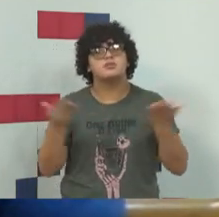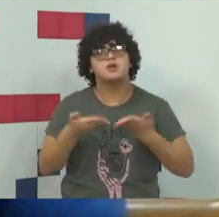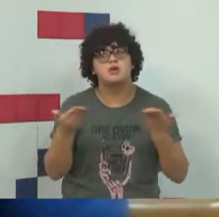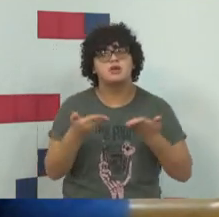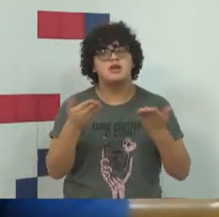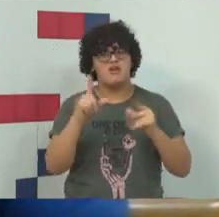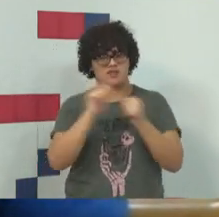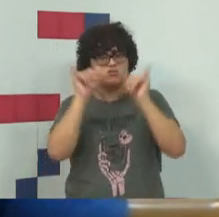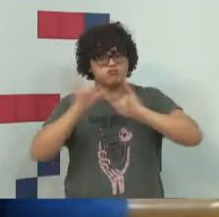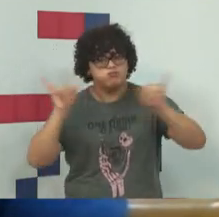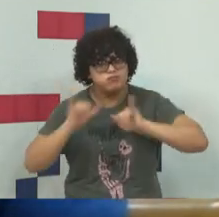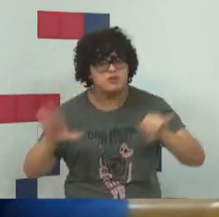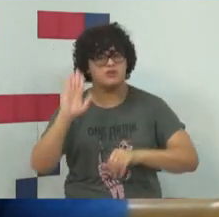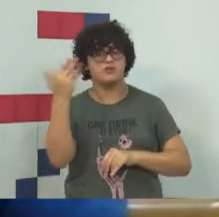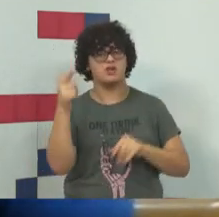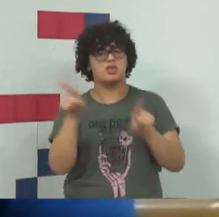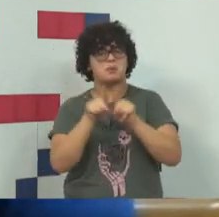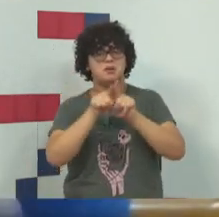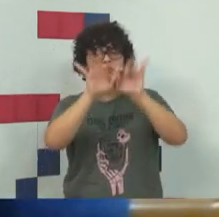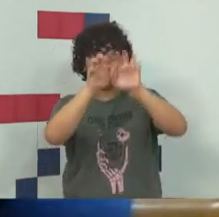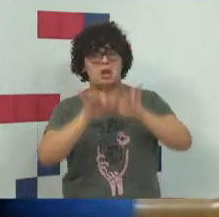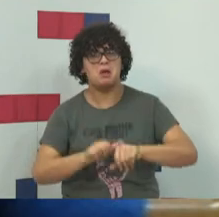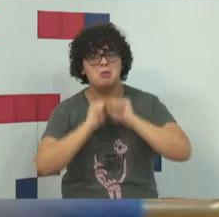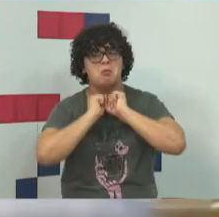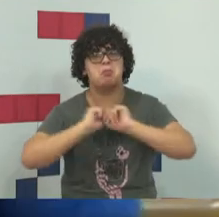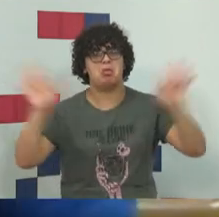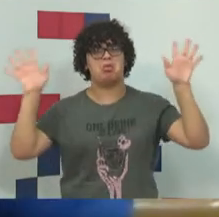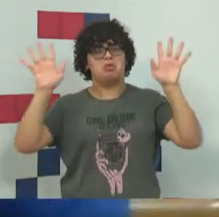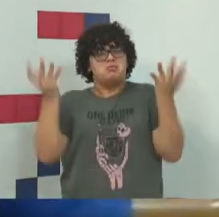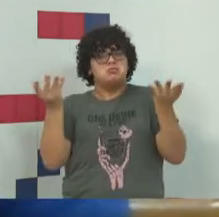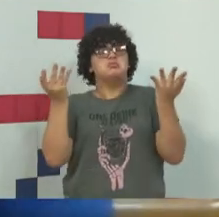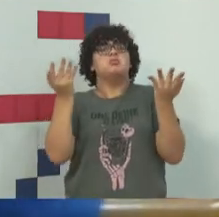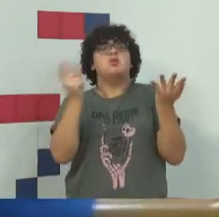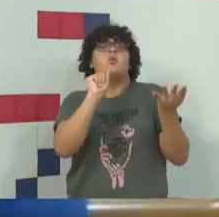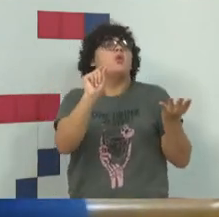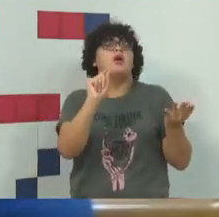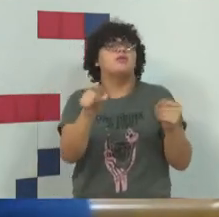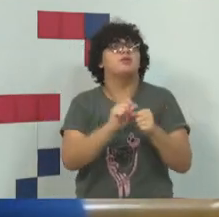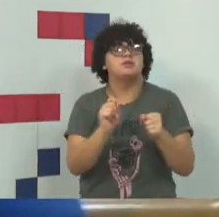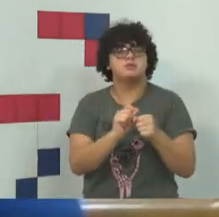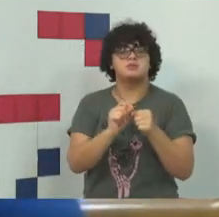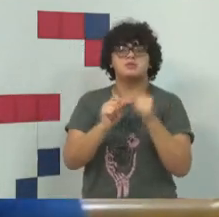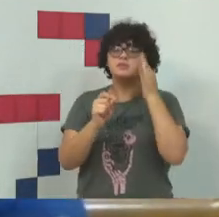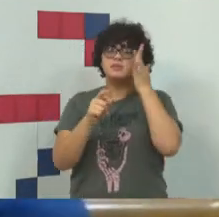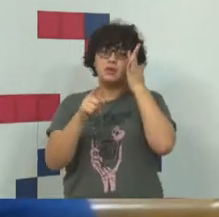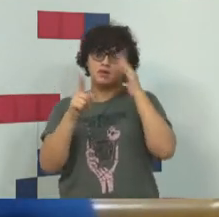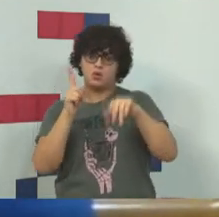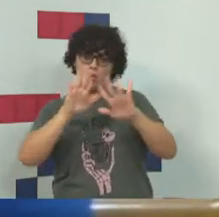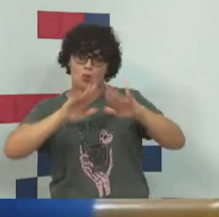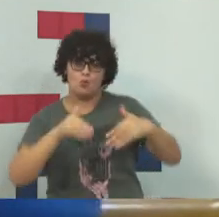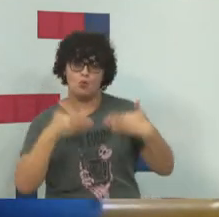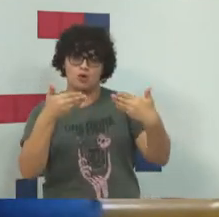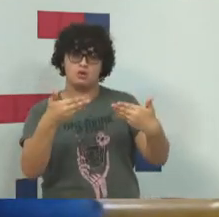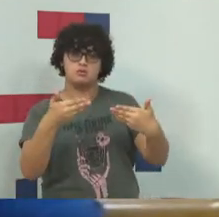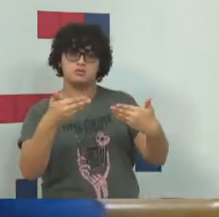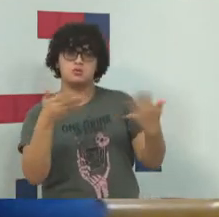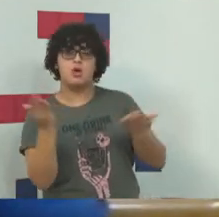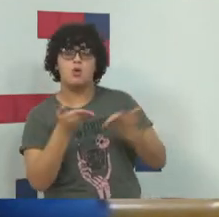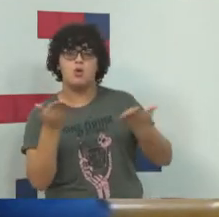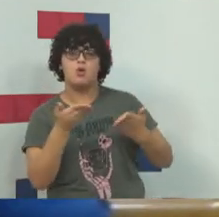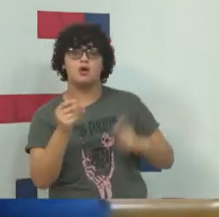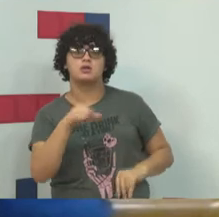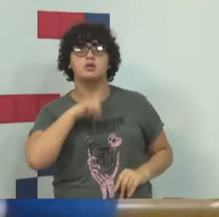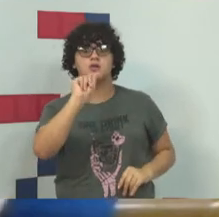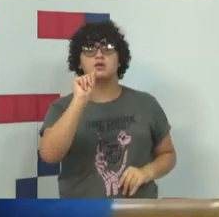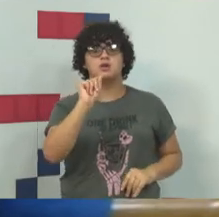fake news, essas notícias falsas, essas desinformações, quando, ainda que sem